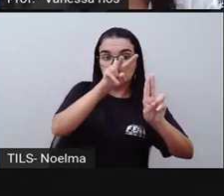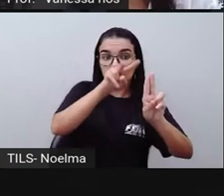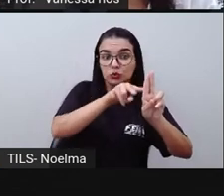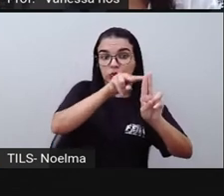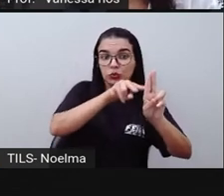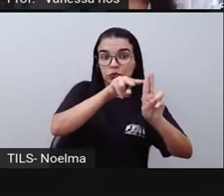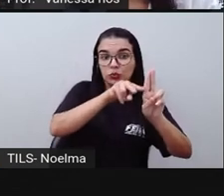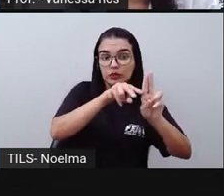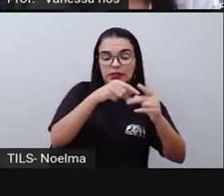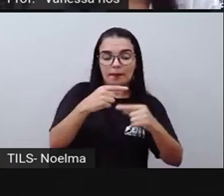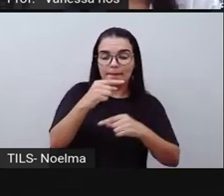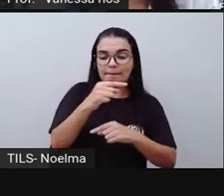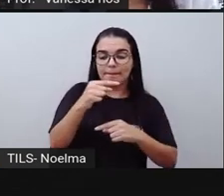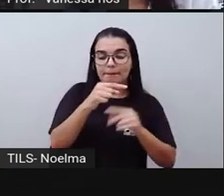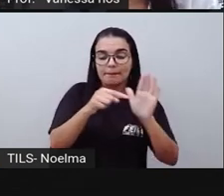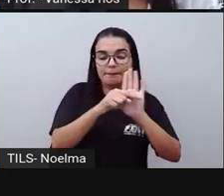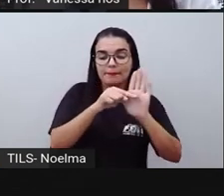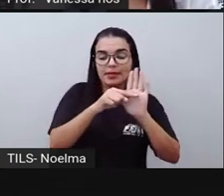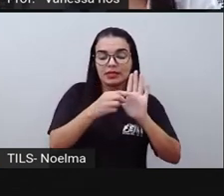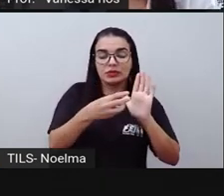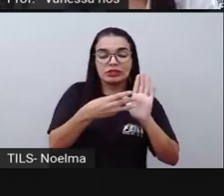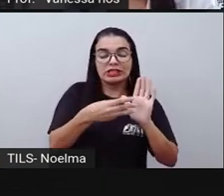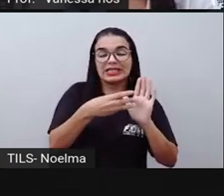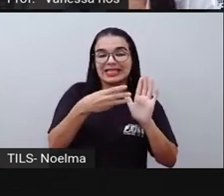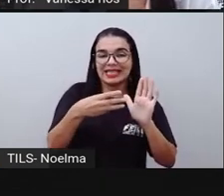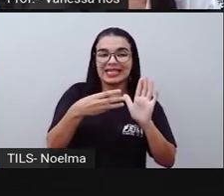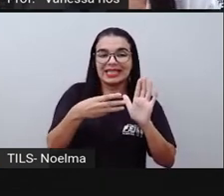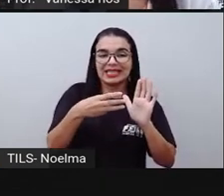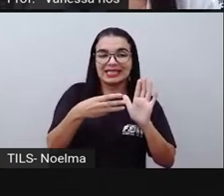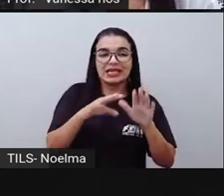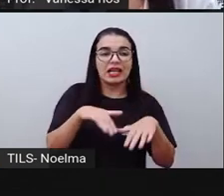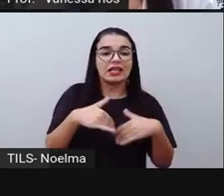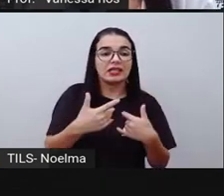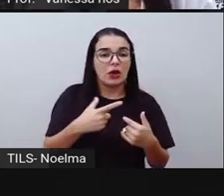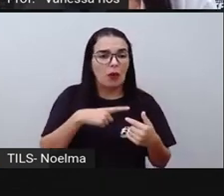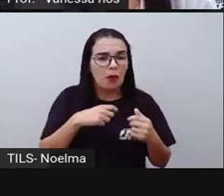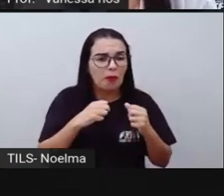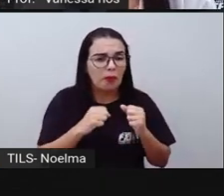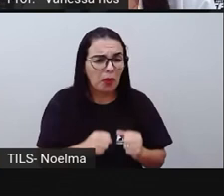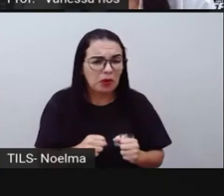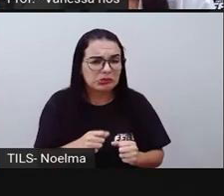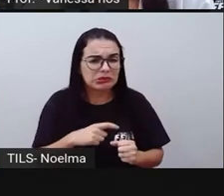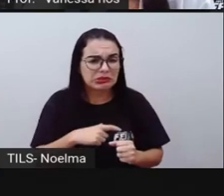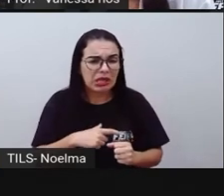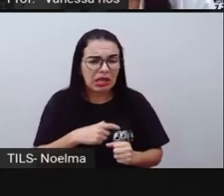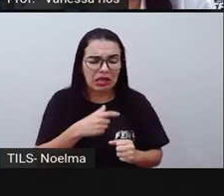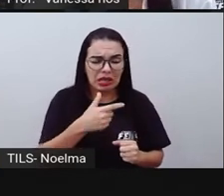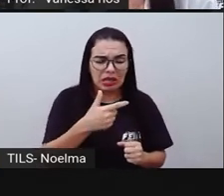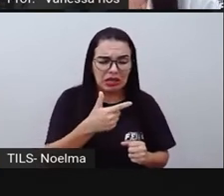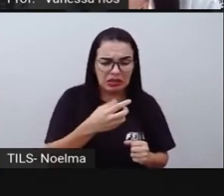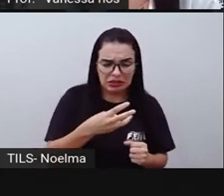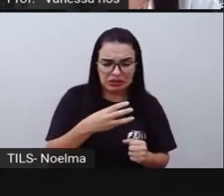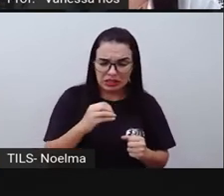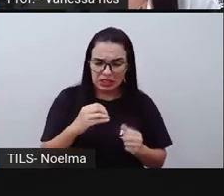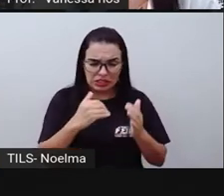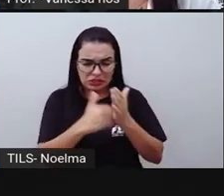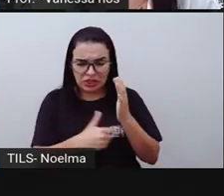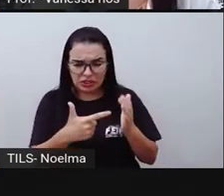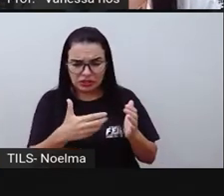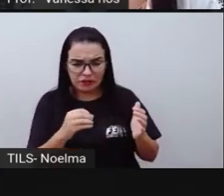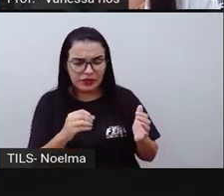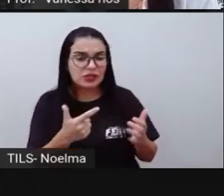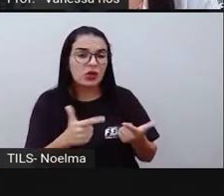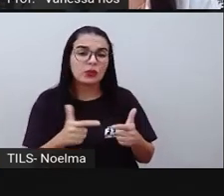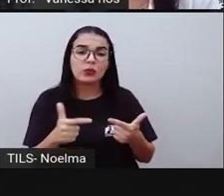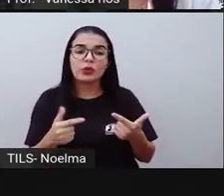dezenas. Então, nós temos 20 menos 30. Eu posso tirar 30 de 20? Eu não posso, não